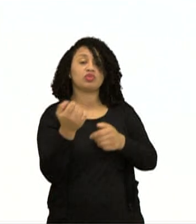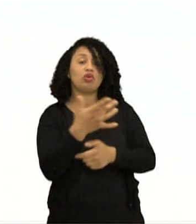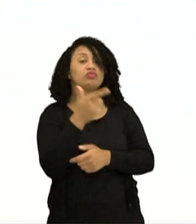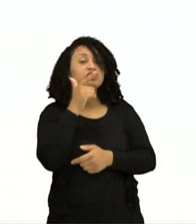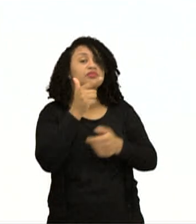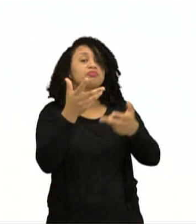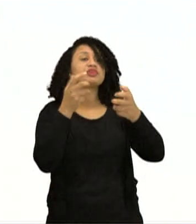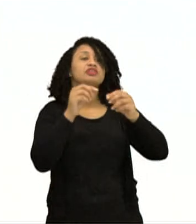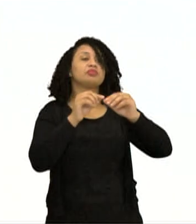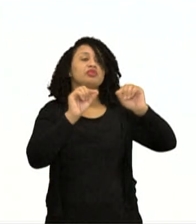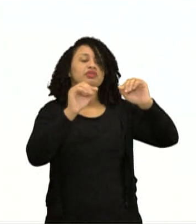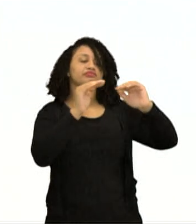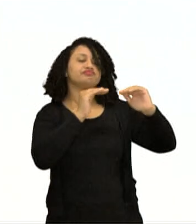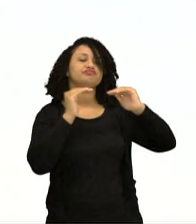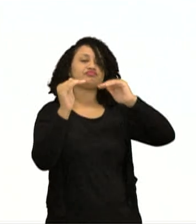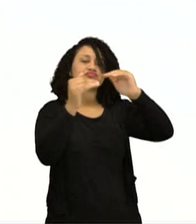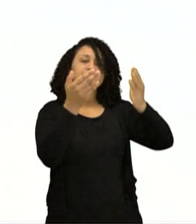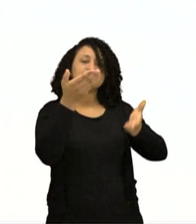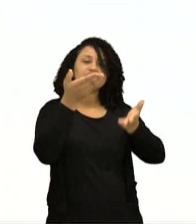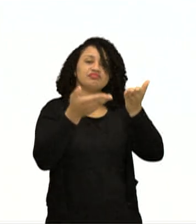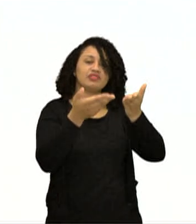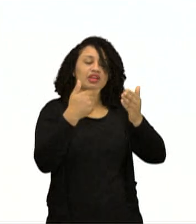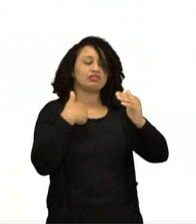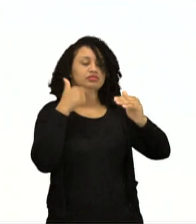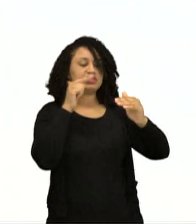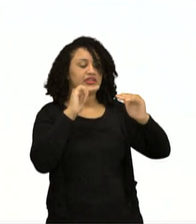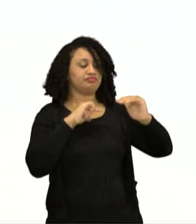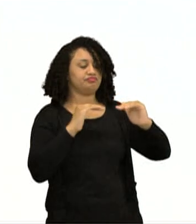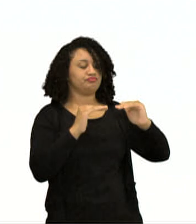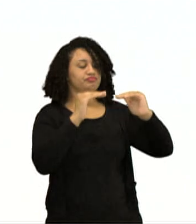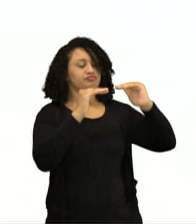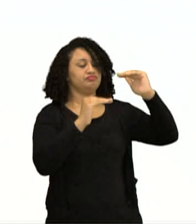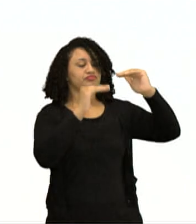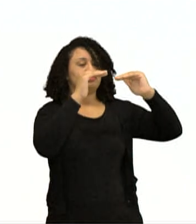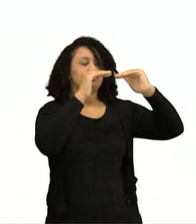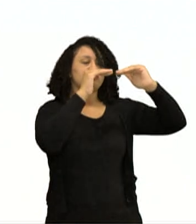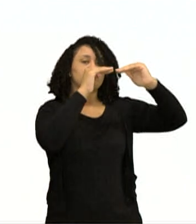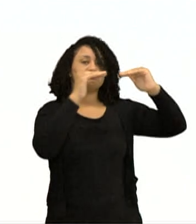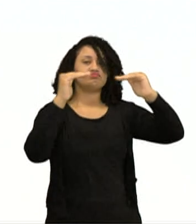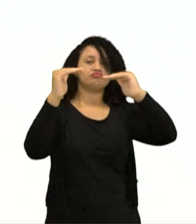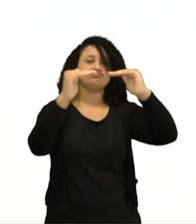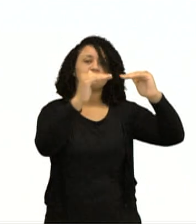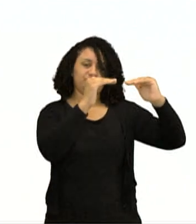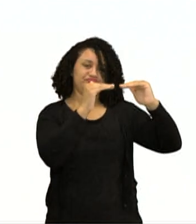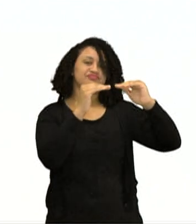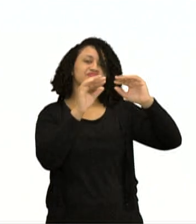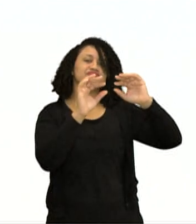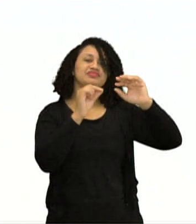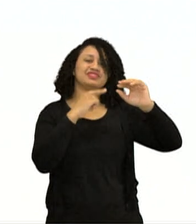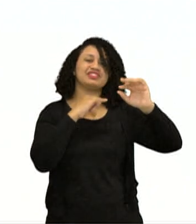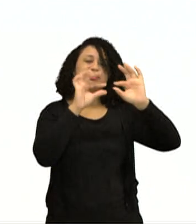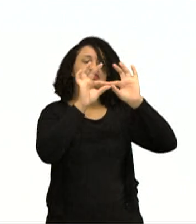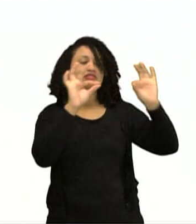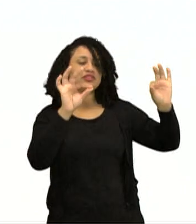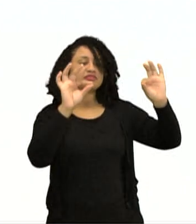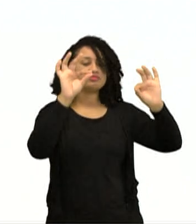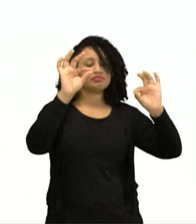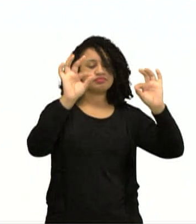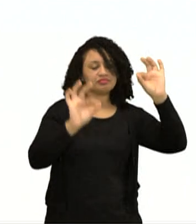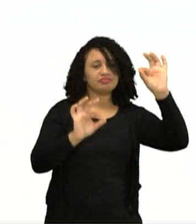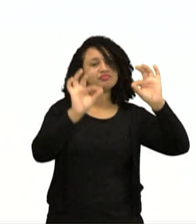quê? Harmonia e equilíbrio, simetria. Por quê? Porque agora tinha esse desenvolvimento